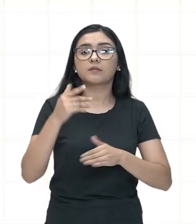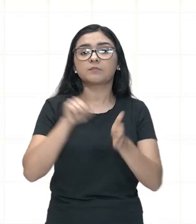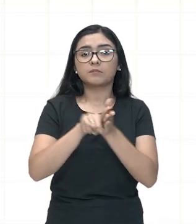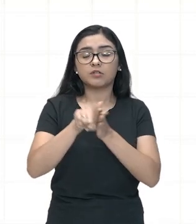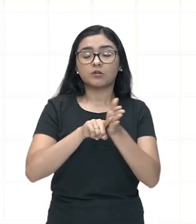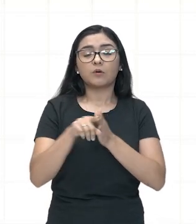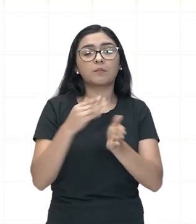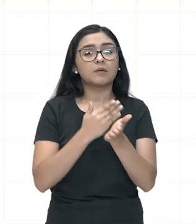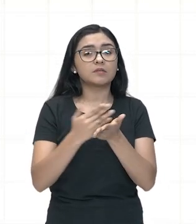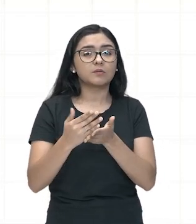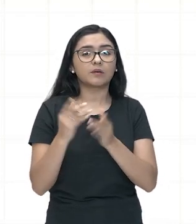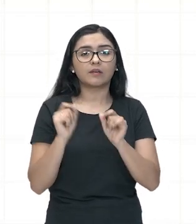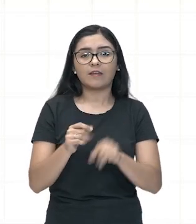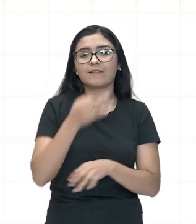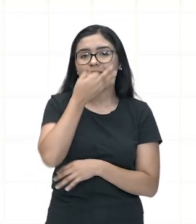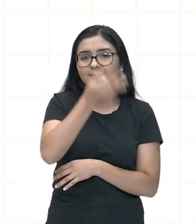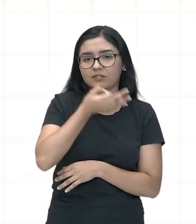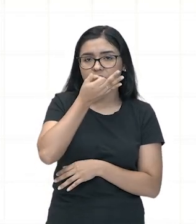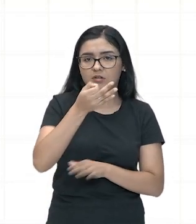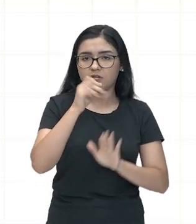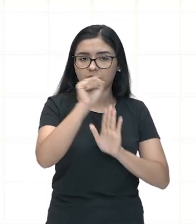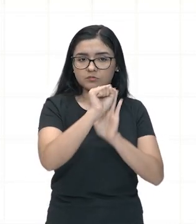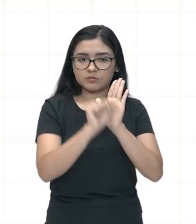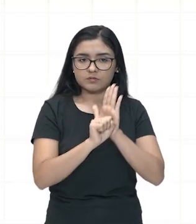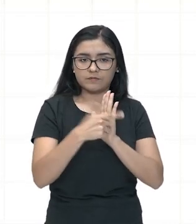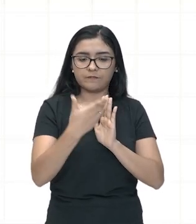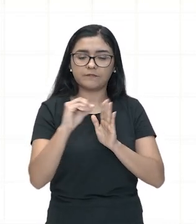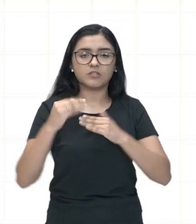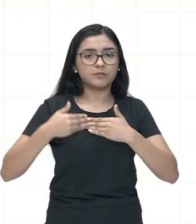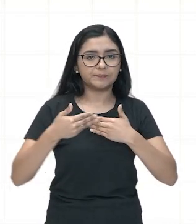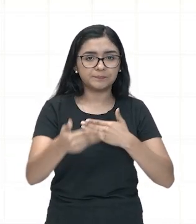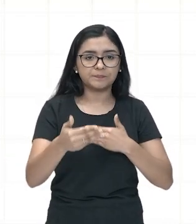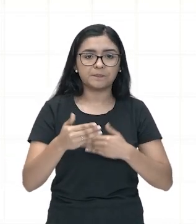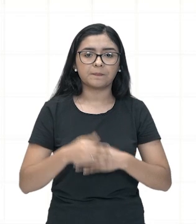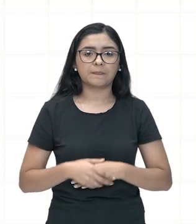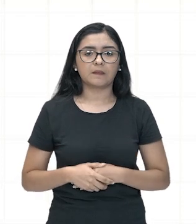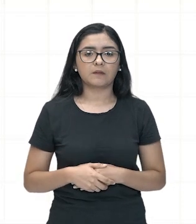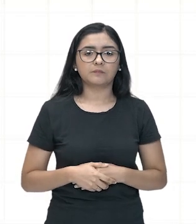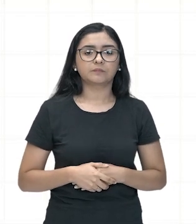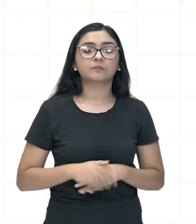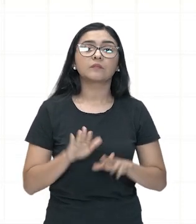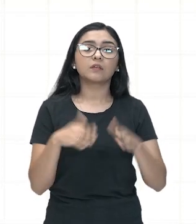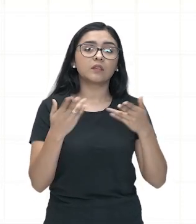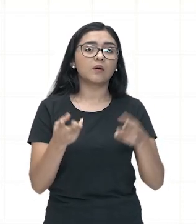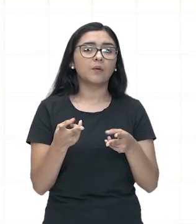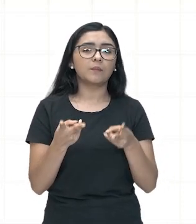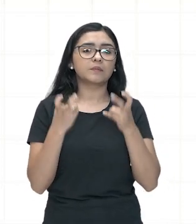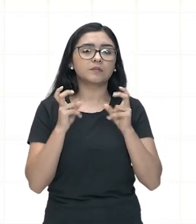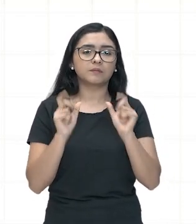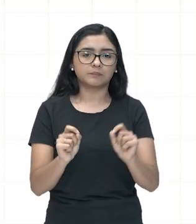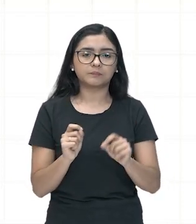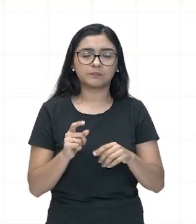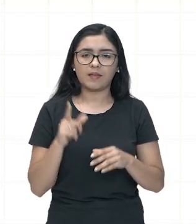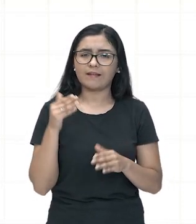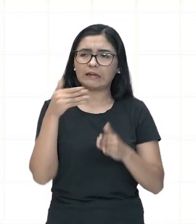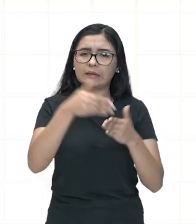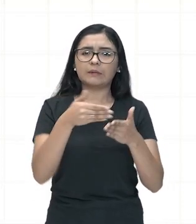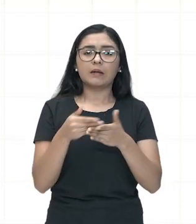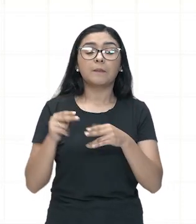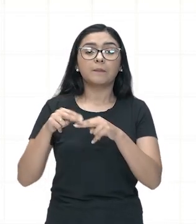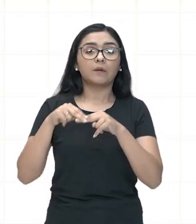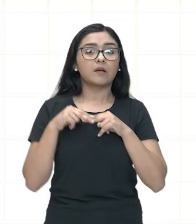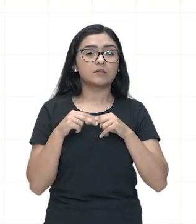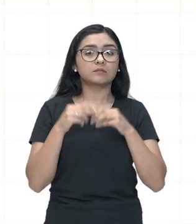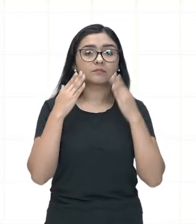a partir do século XX. Essa abordagem, olha só, é vista como limitada, pois se